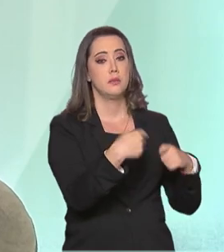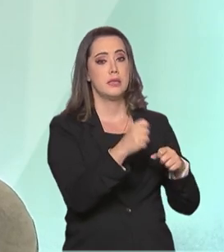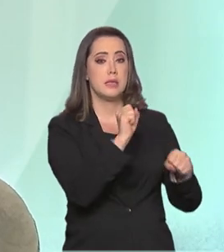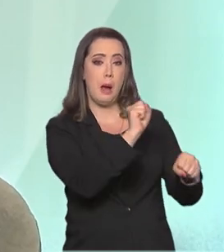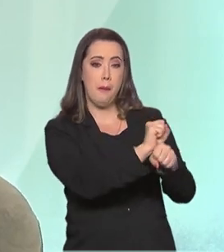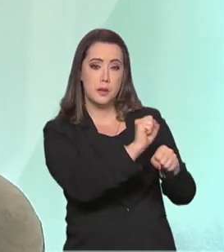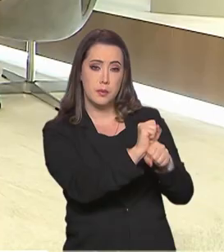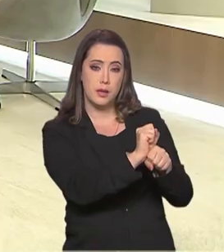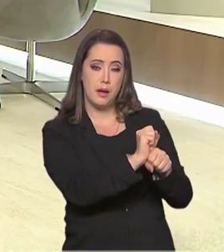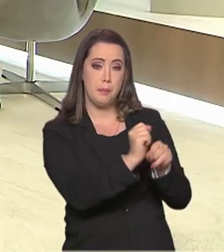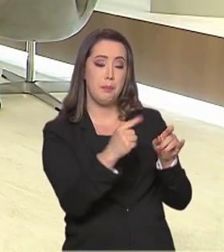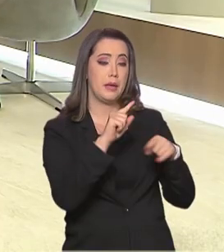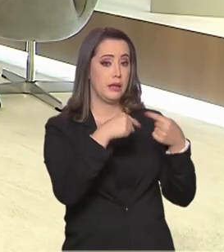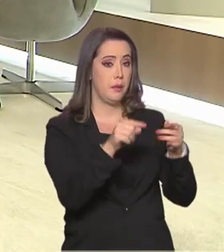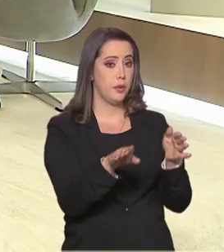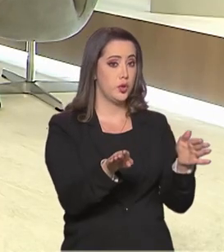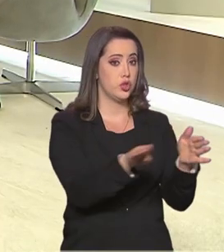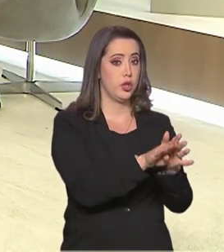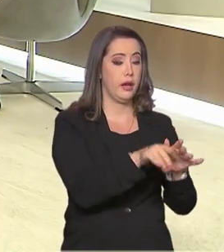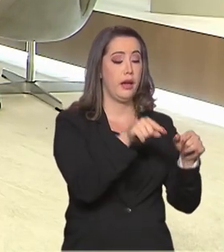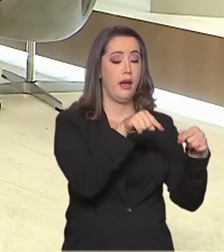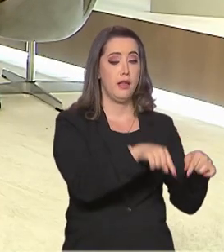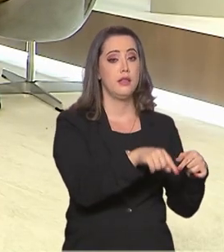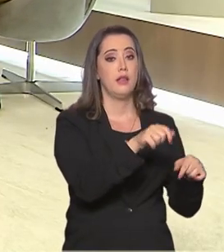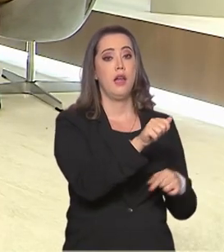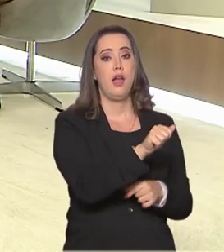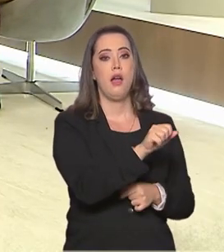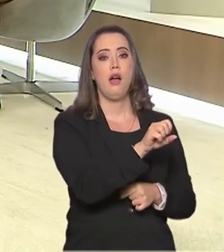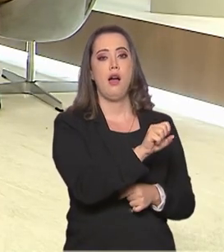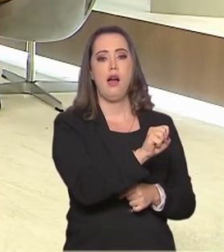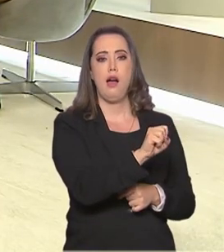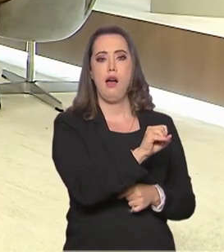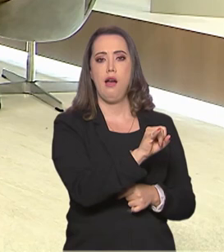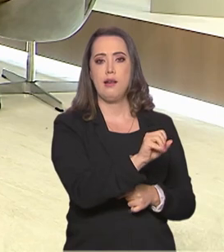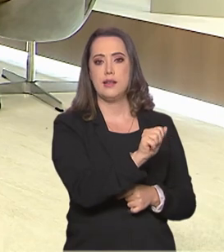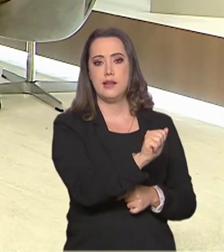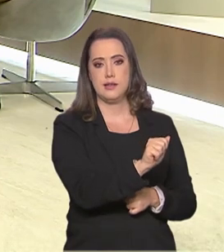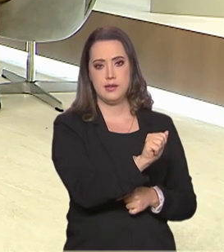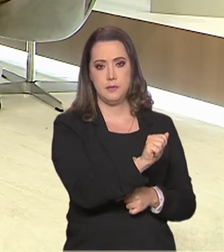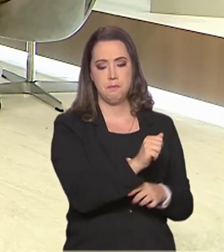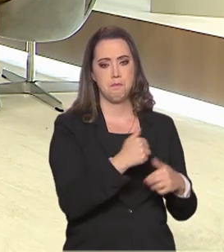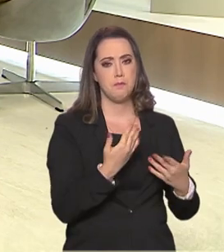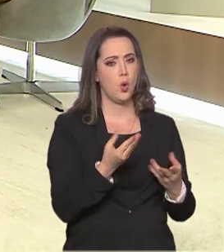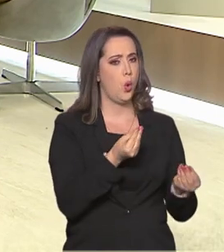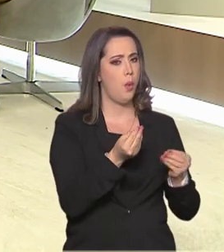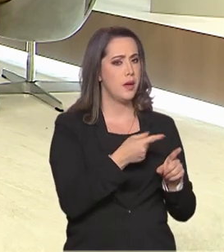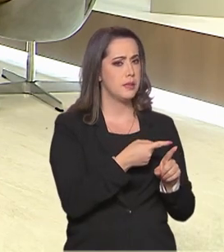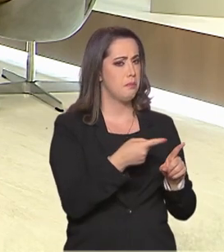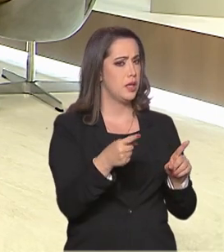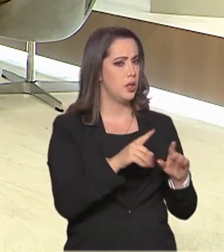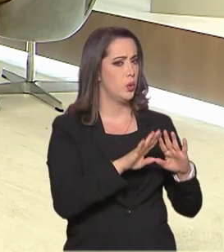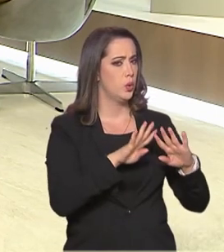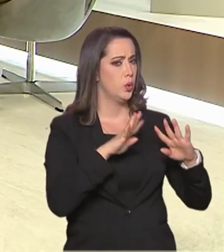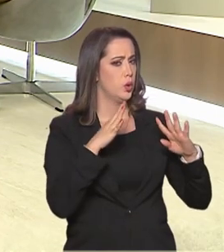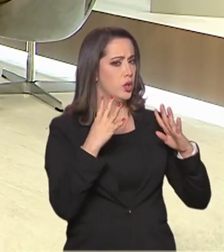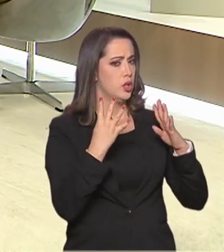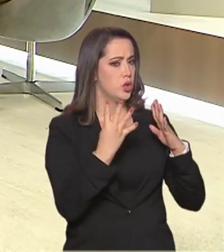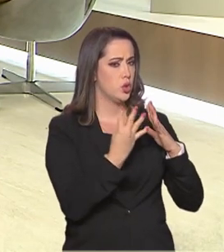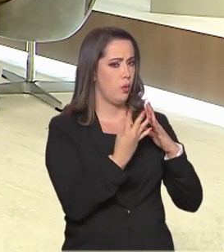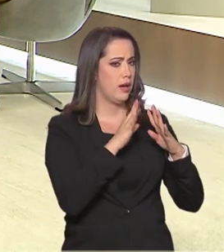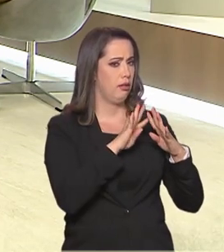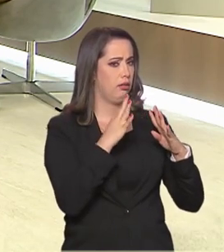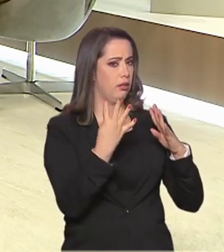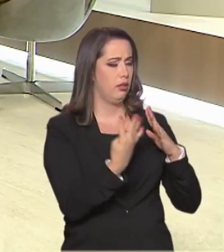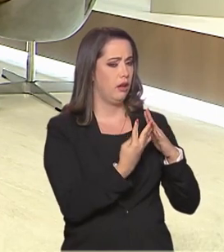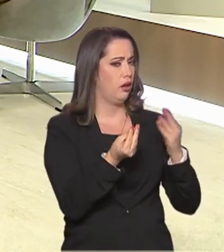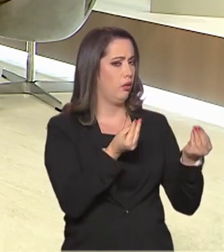Queria que o senhor explicasse para a gente como é que funciona esse estágio, essa quarentena desses atletas em vários países da Europa, Oriente Médio, não é isso?